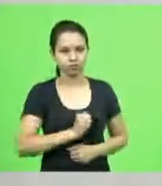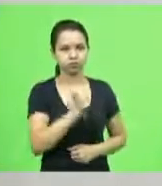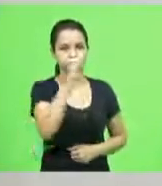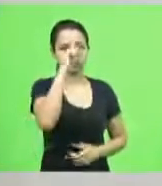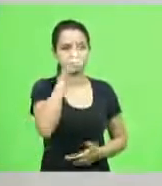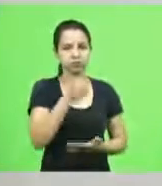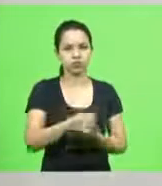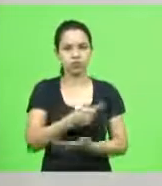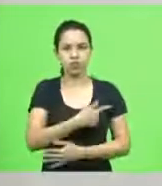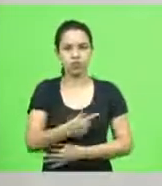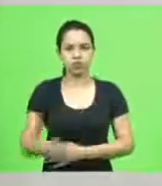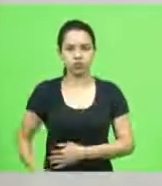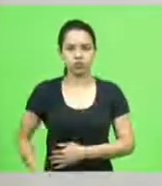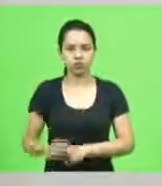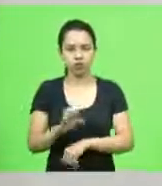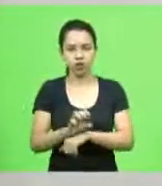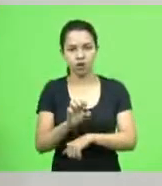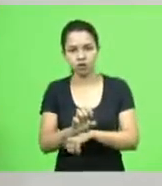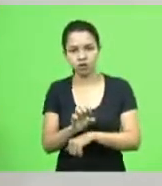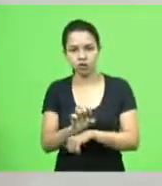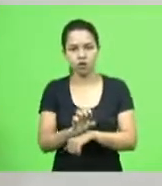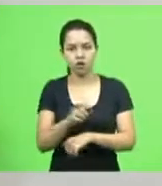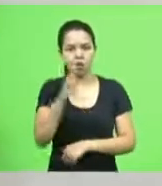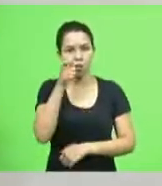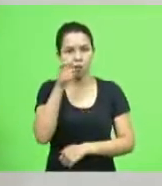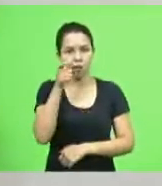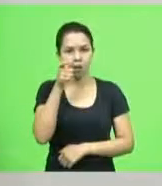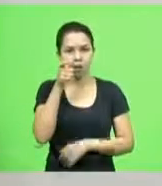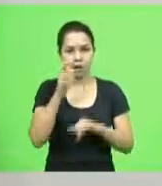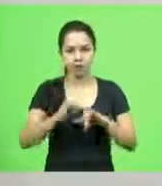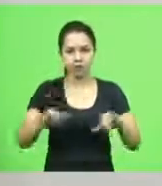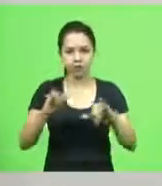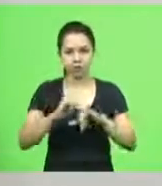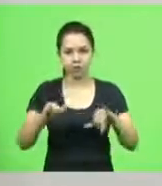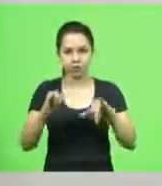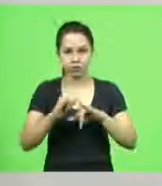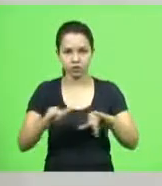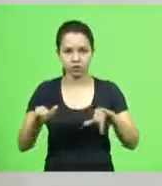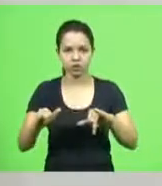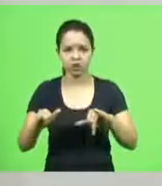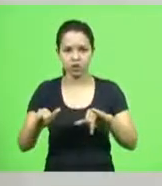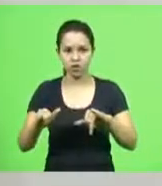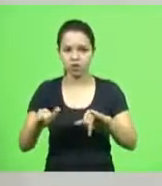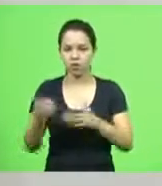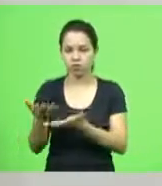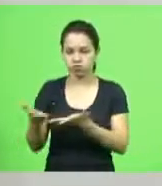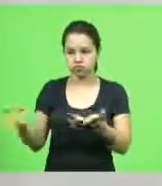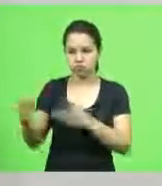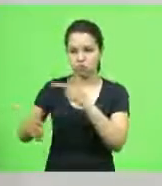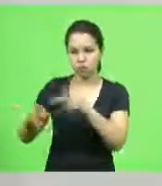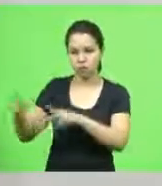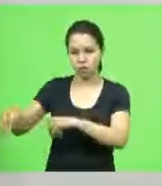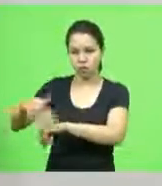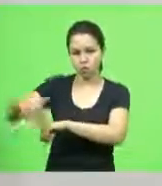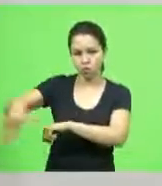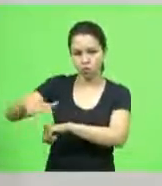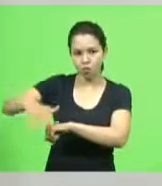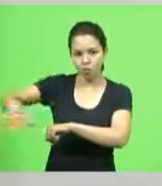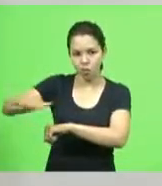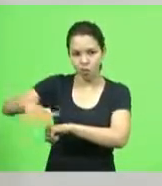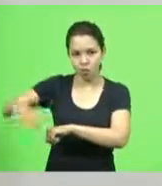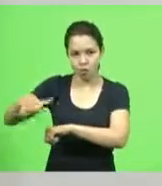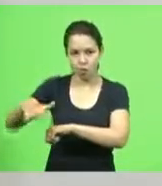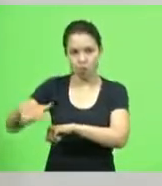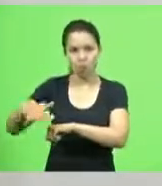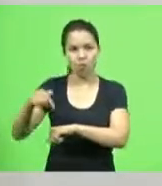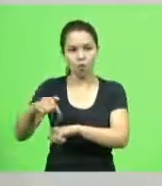acompanhando as manifestações que vem das ruas de que as nossas estradas